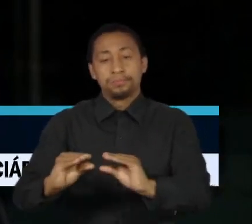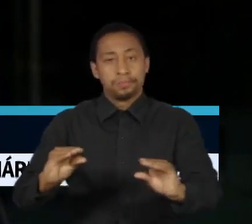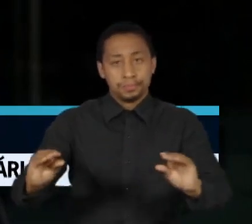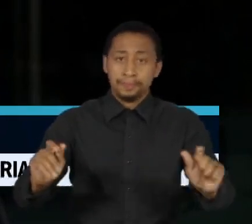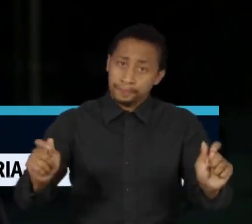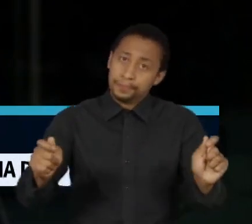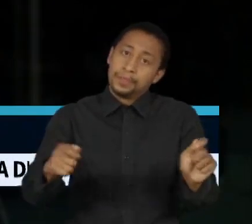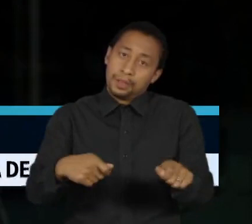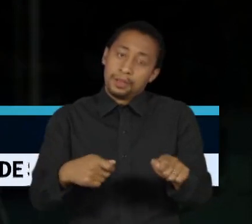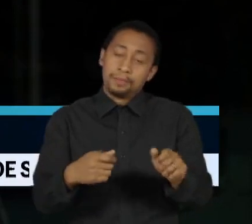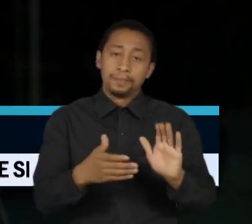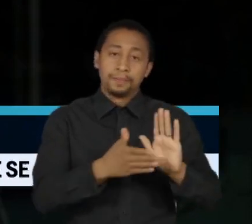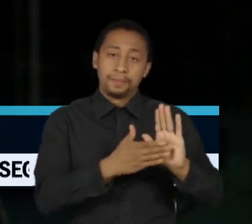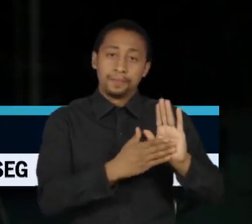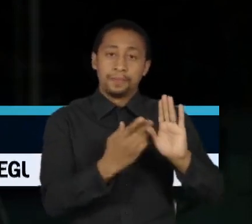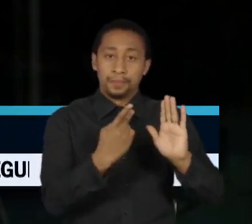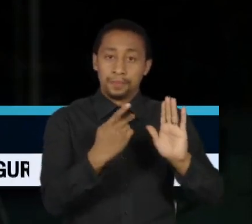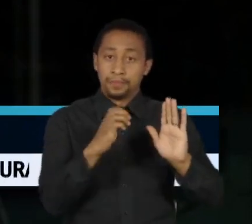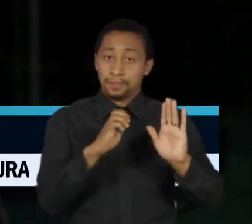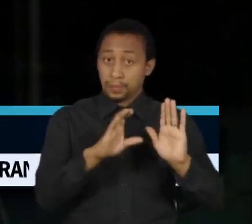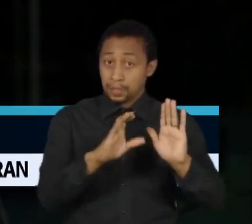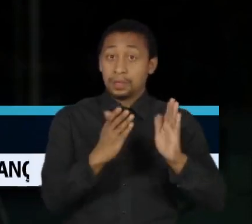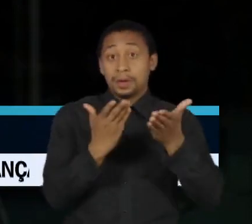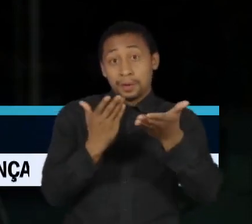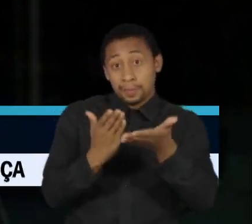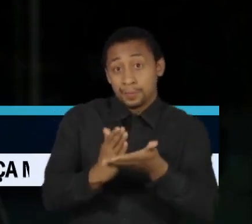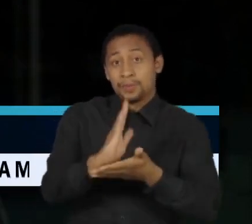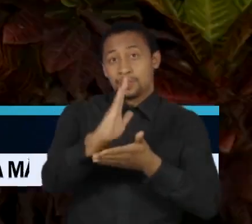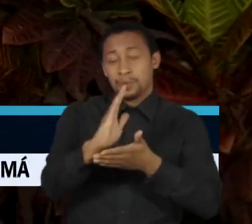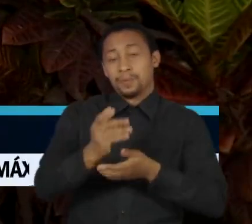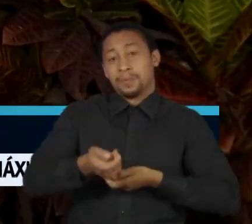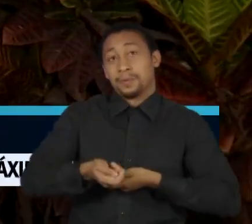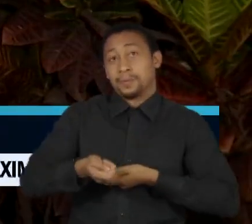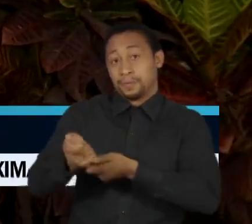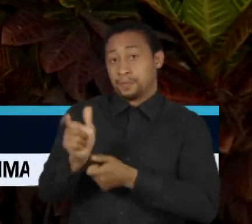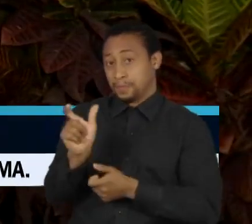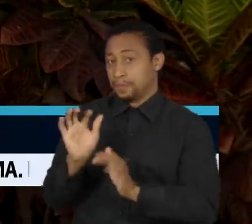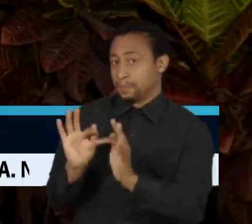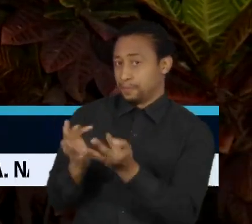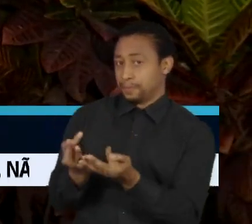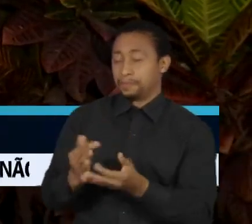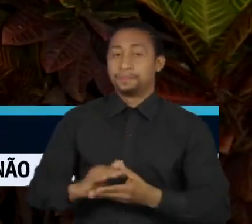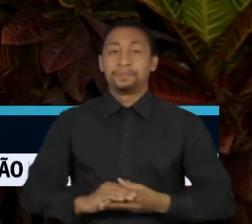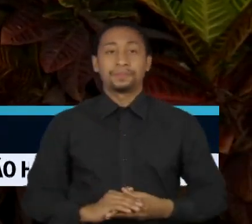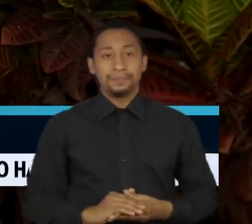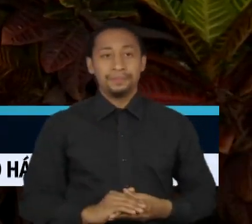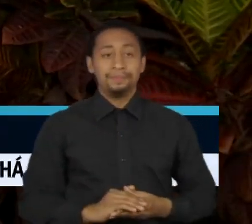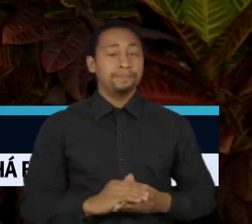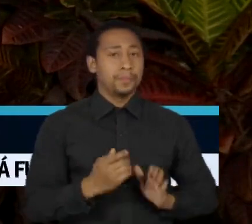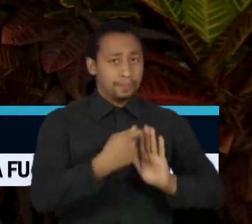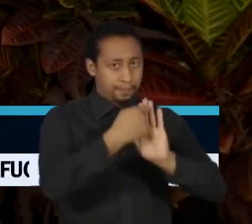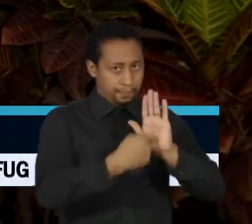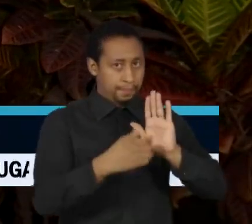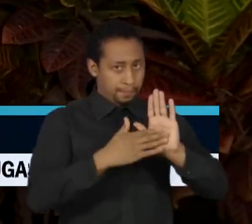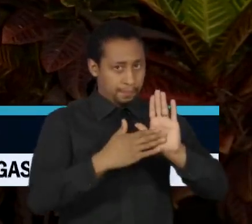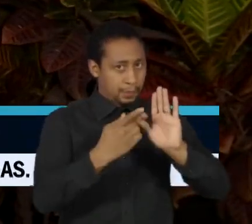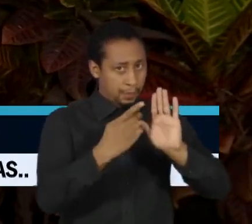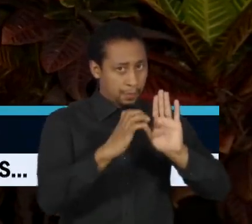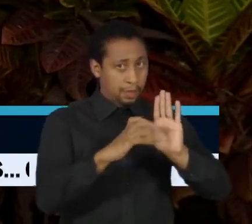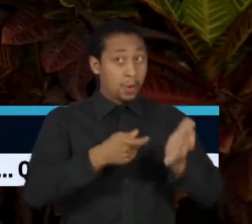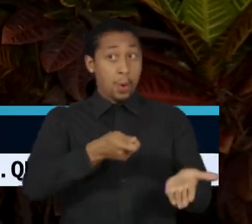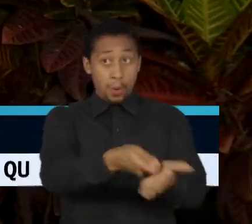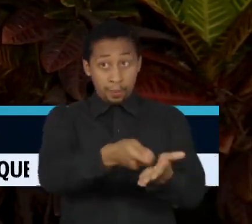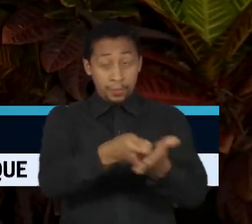a essa demanda social do Bolsa Família. O texto obriga o novo governo a enviar para o